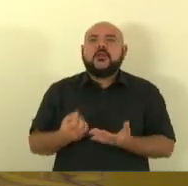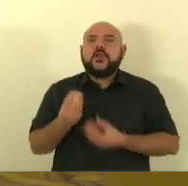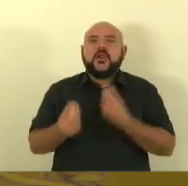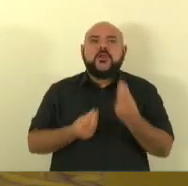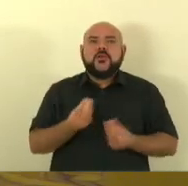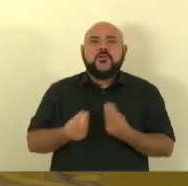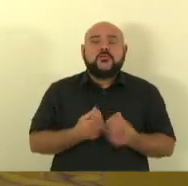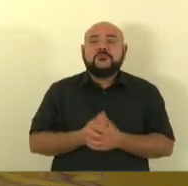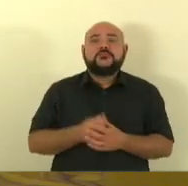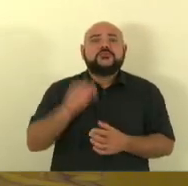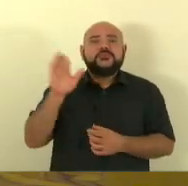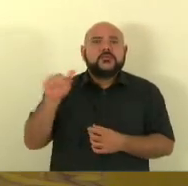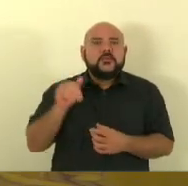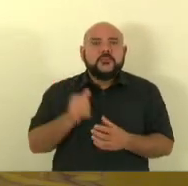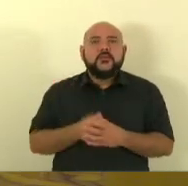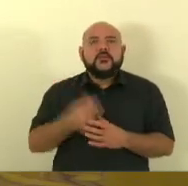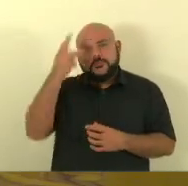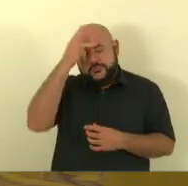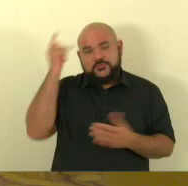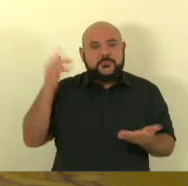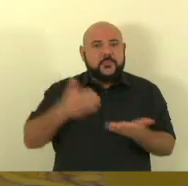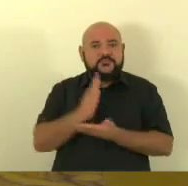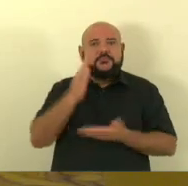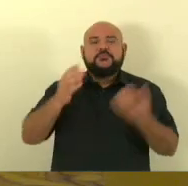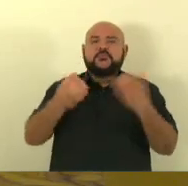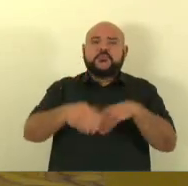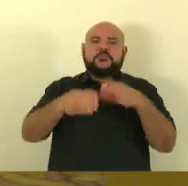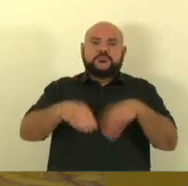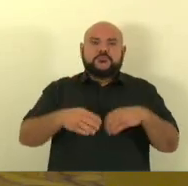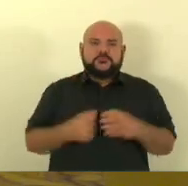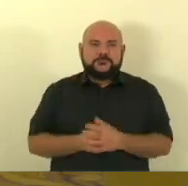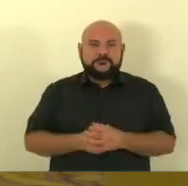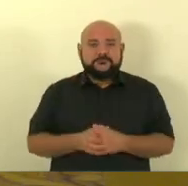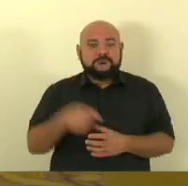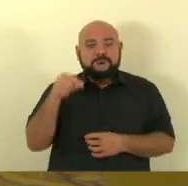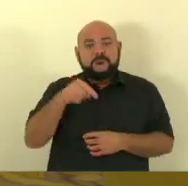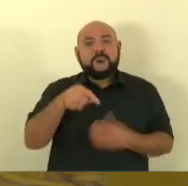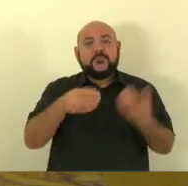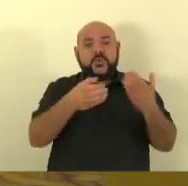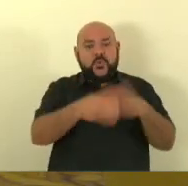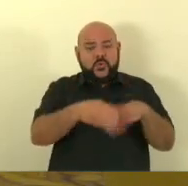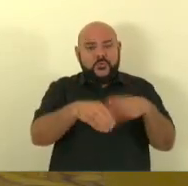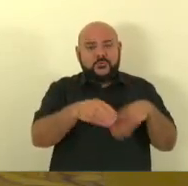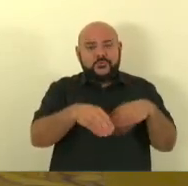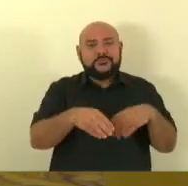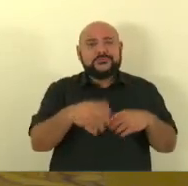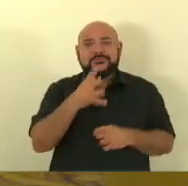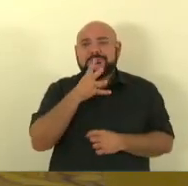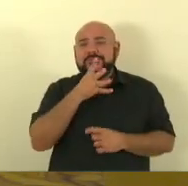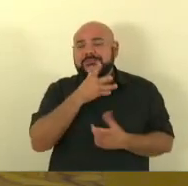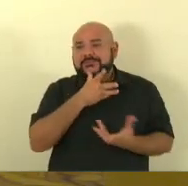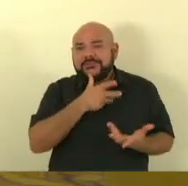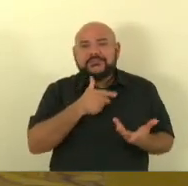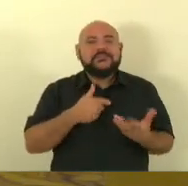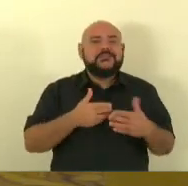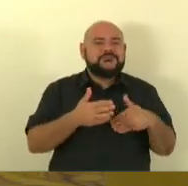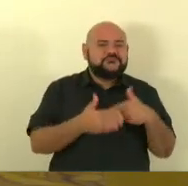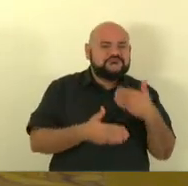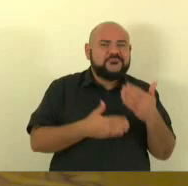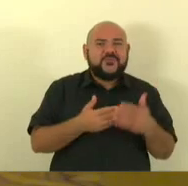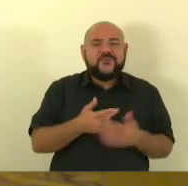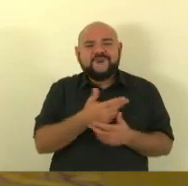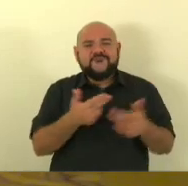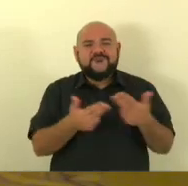concursados o concurso é um processo muito oneroso com várias etapas